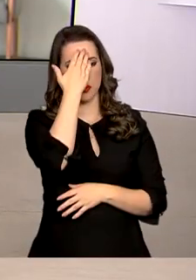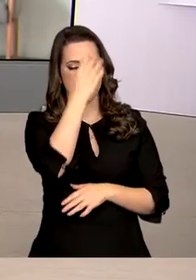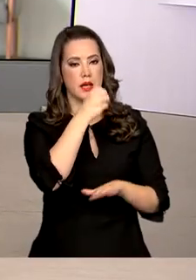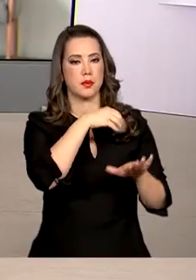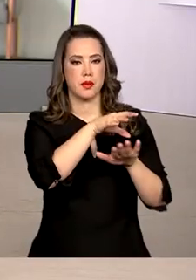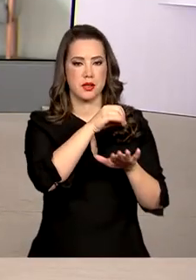trabalho pra você.